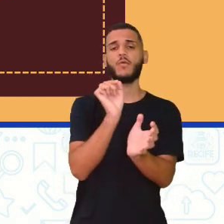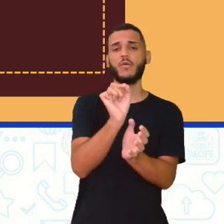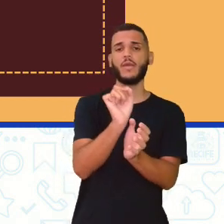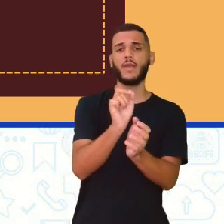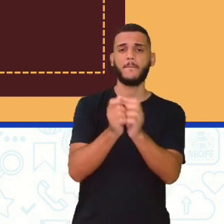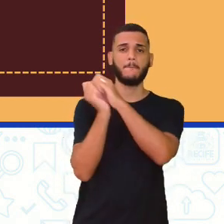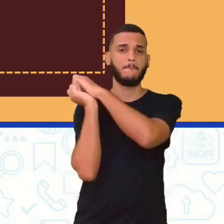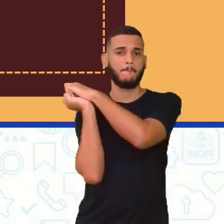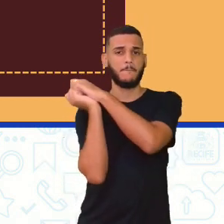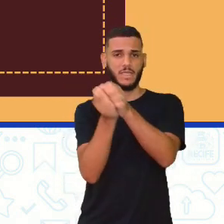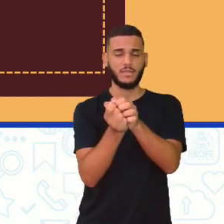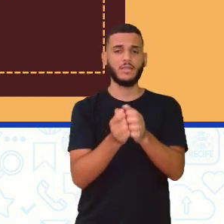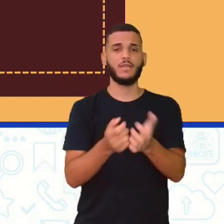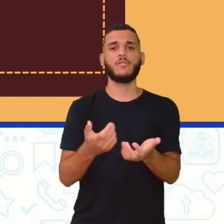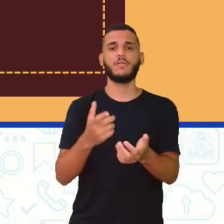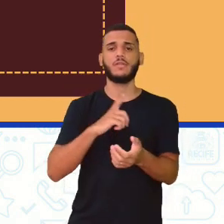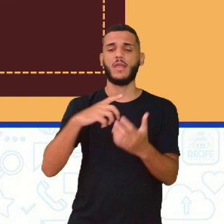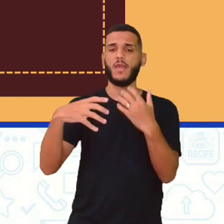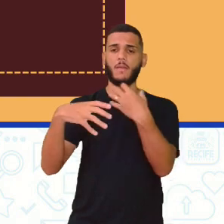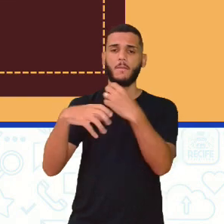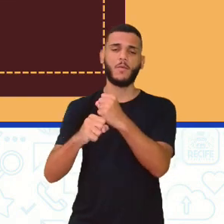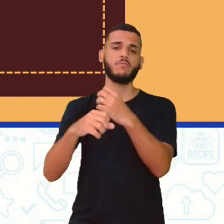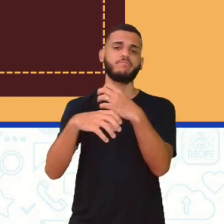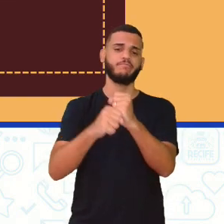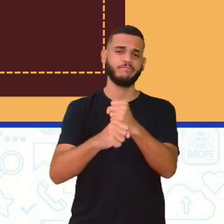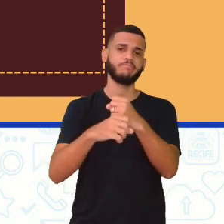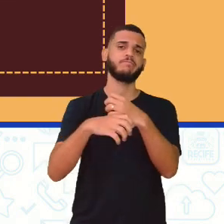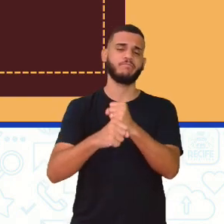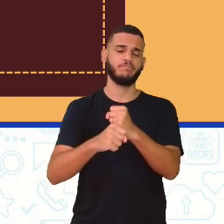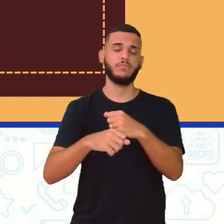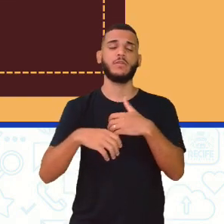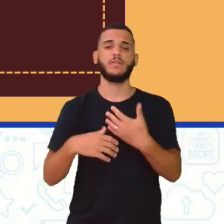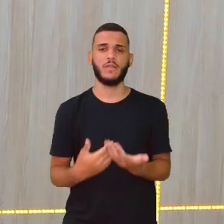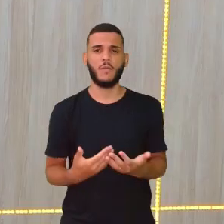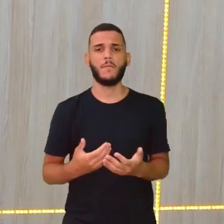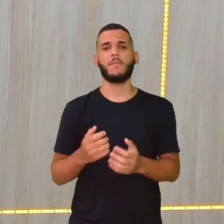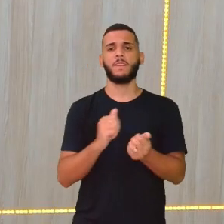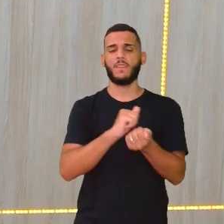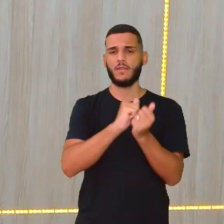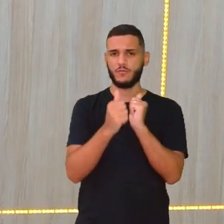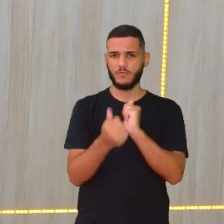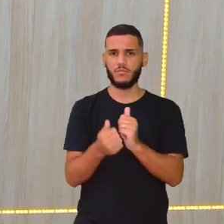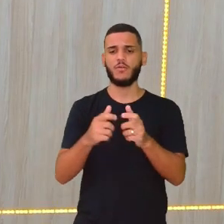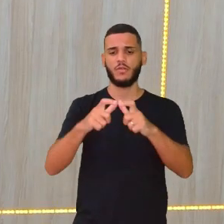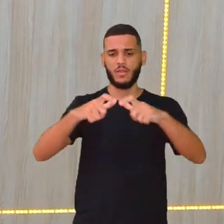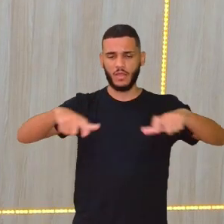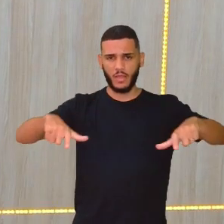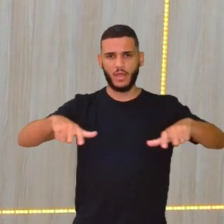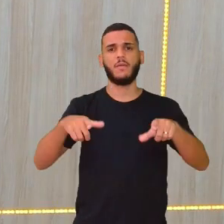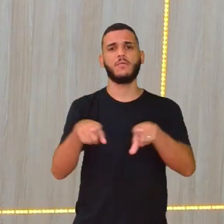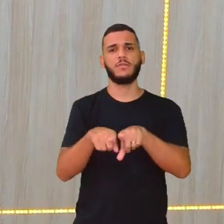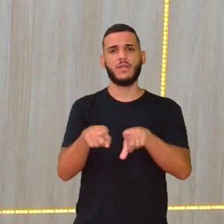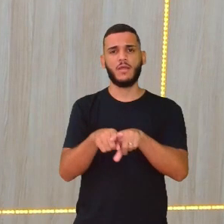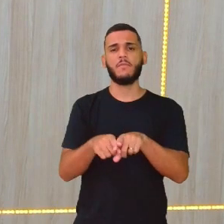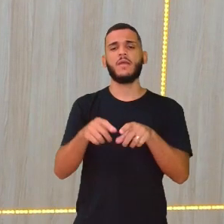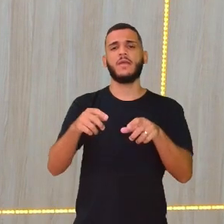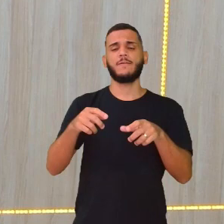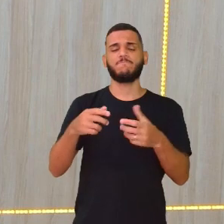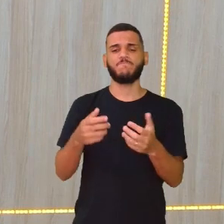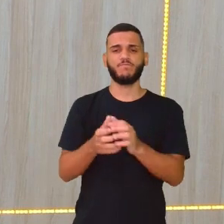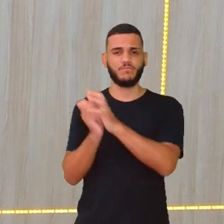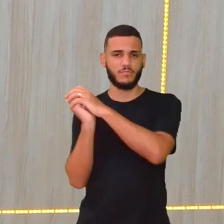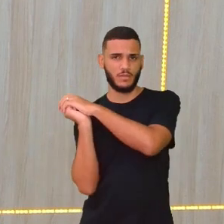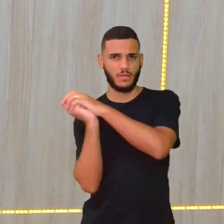rebateu vai somando pontos. Então, nos esportes de campo e taco, a gente vai ver essa relação mais com